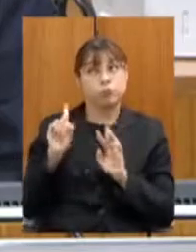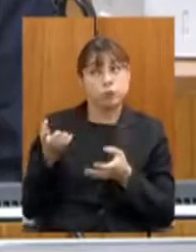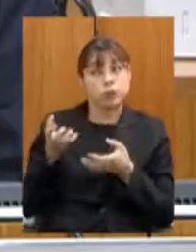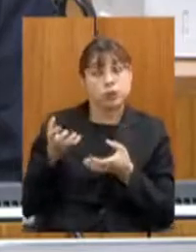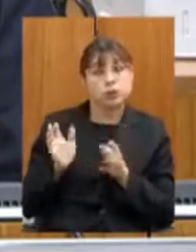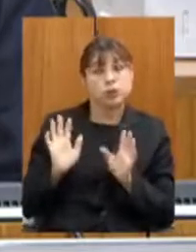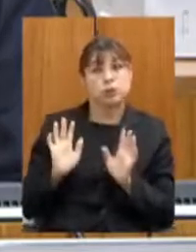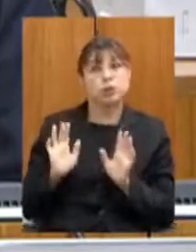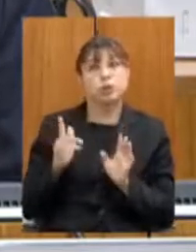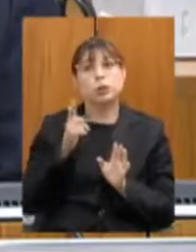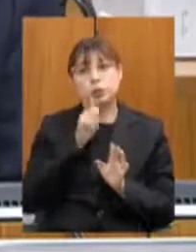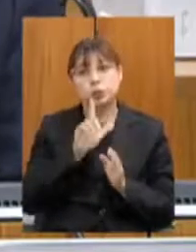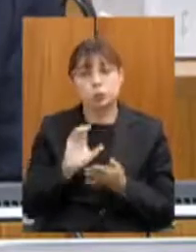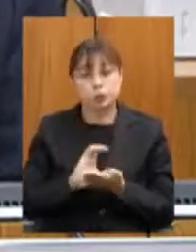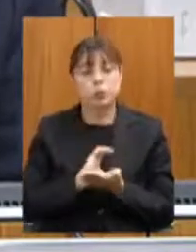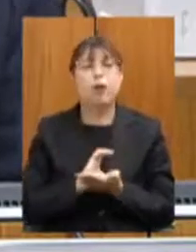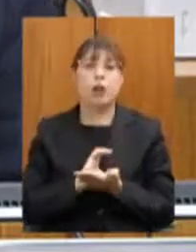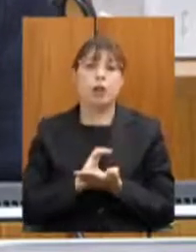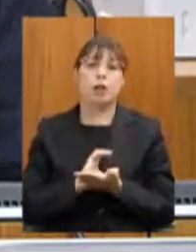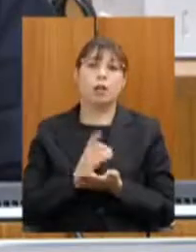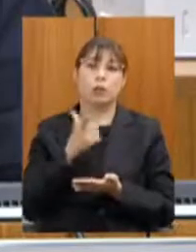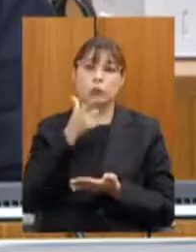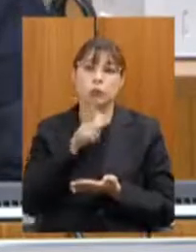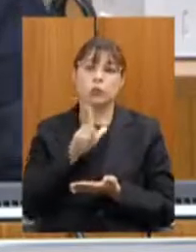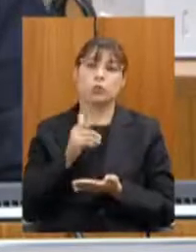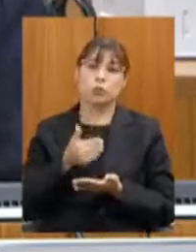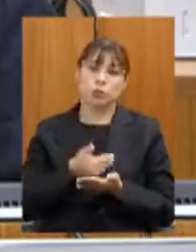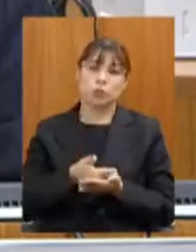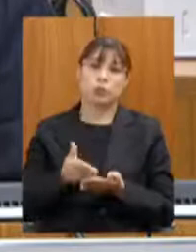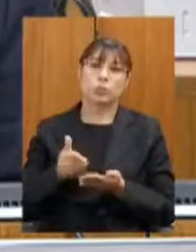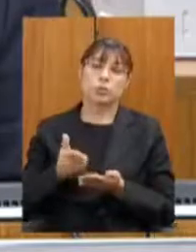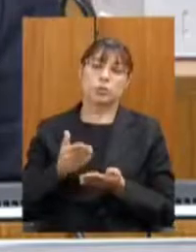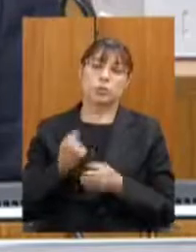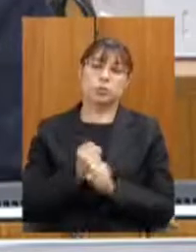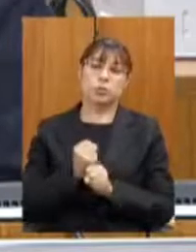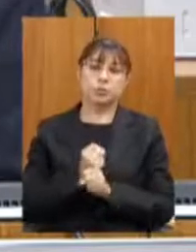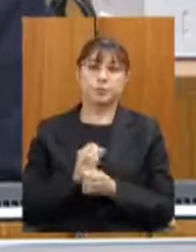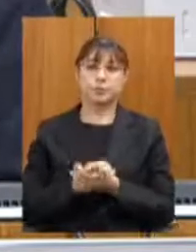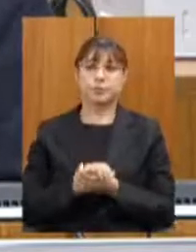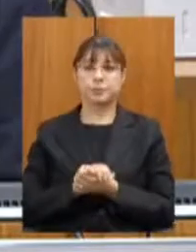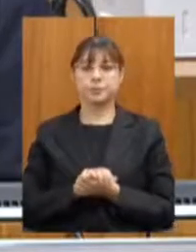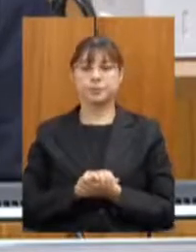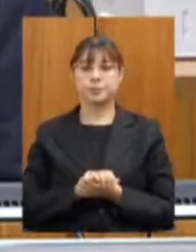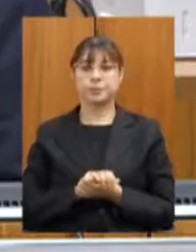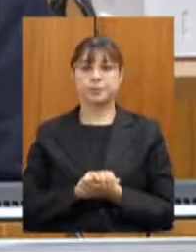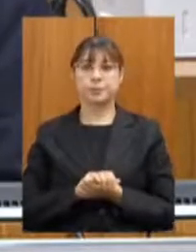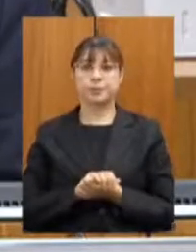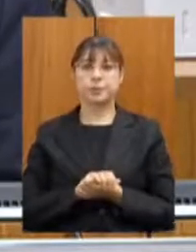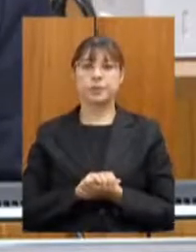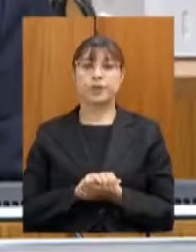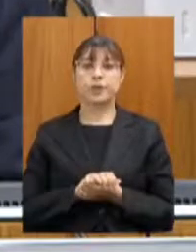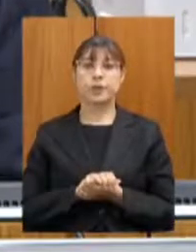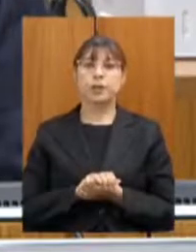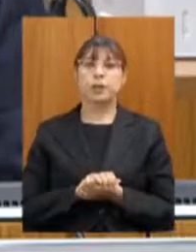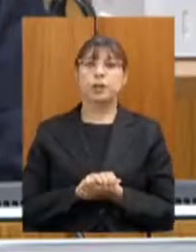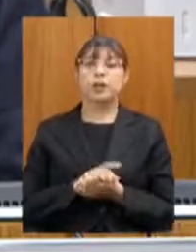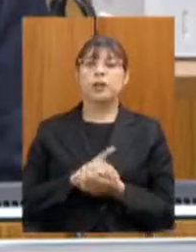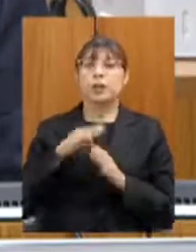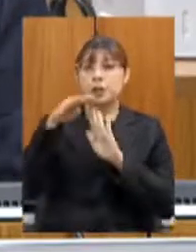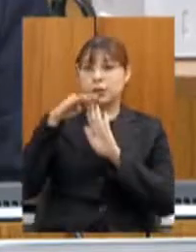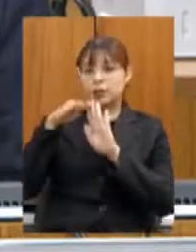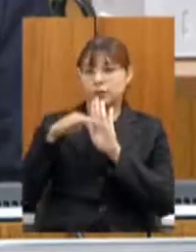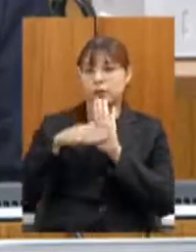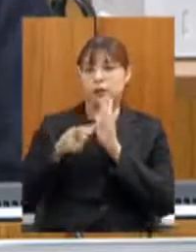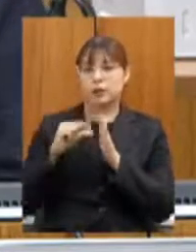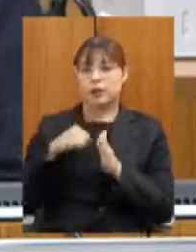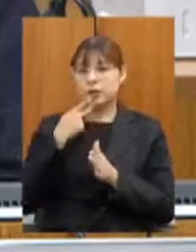quando tivermos os recursos, podemos disparar. Só chamar a atenção, por favor, o próximo slide. Esse é o cronograma sobre o qual eu